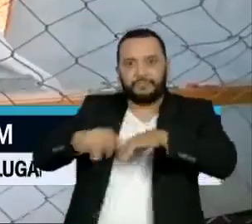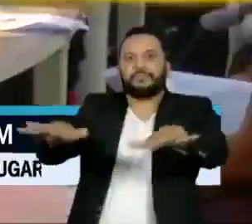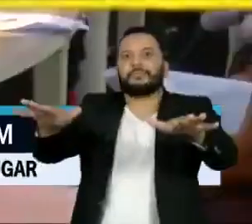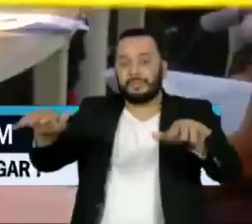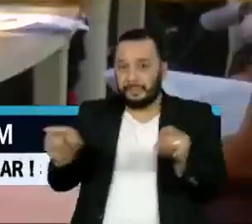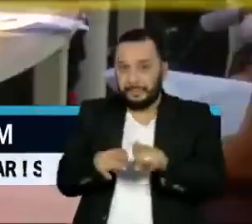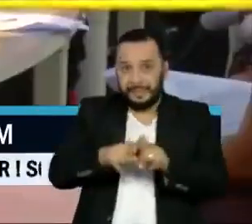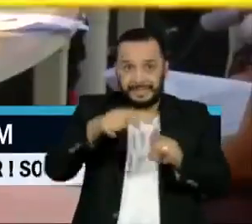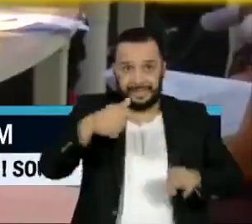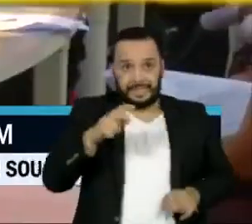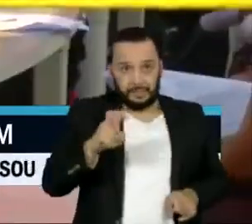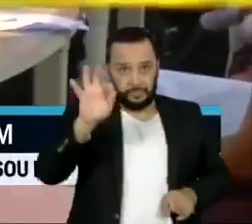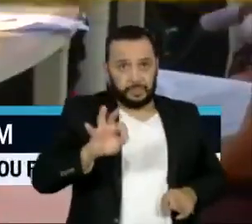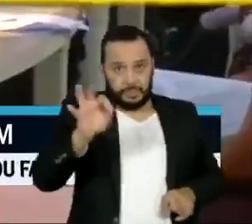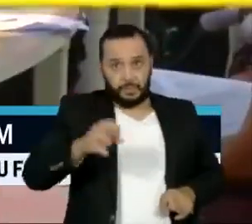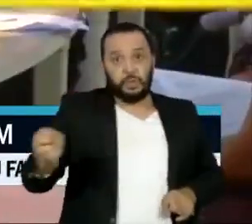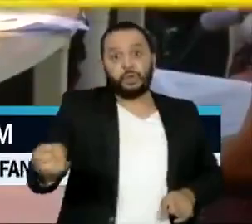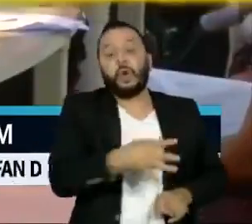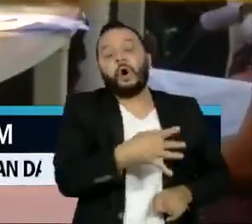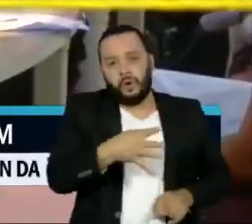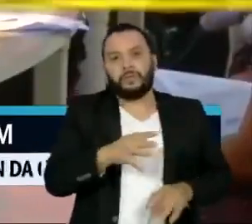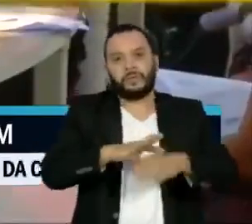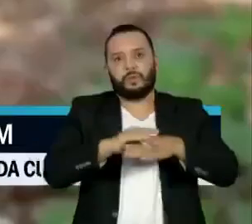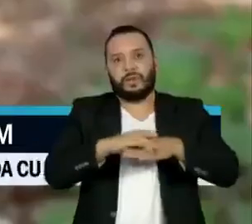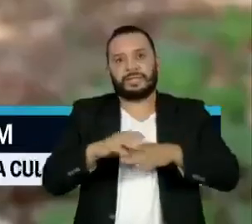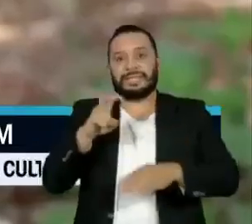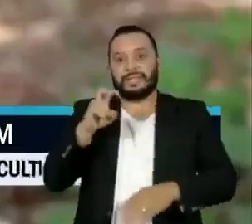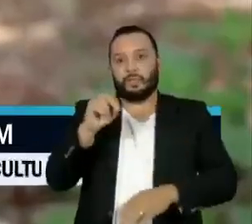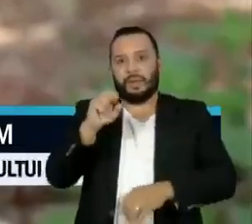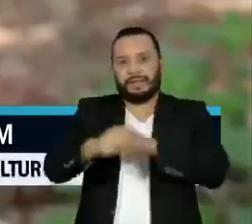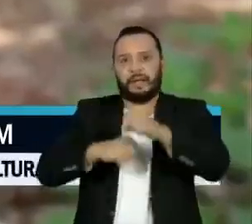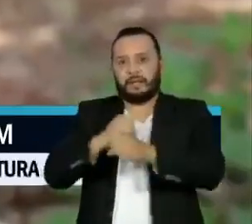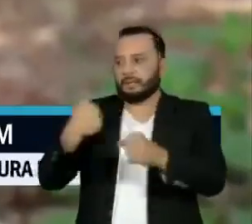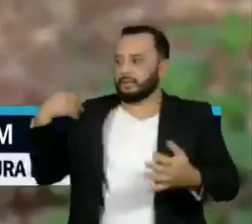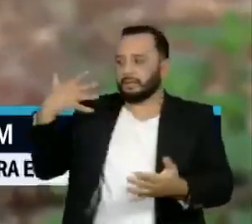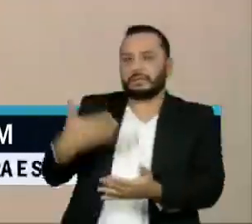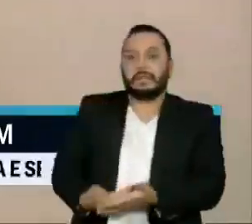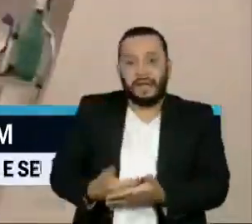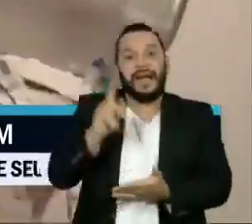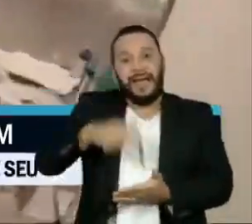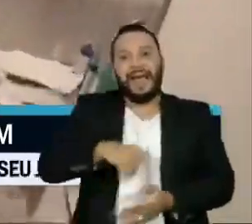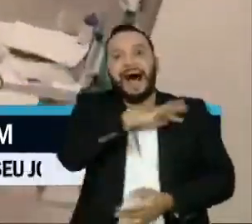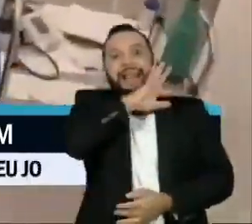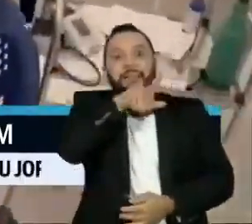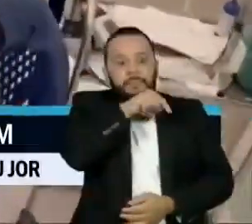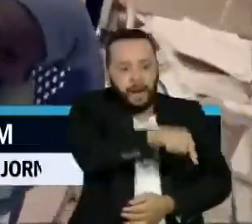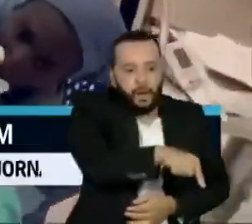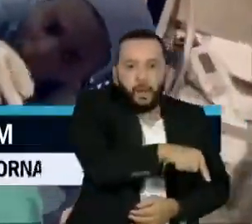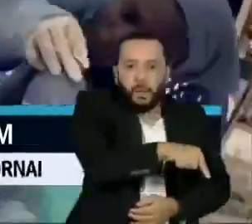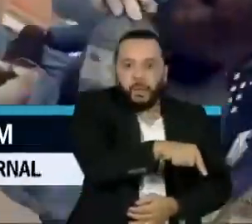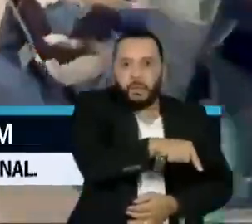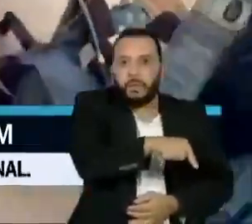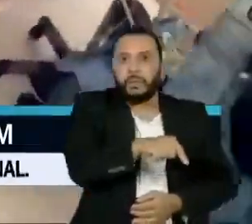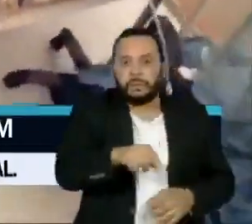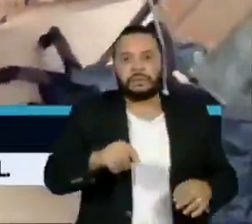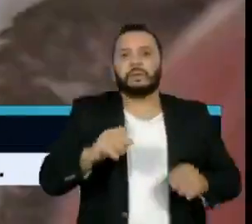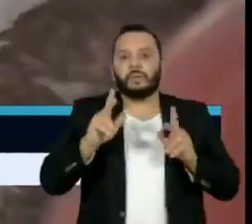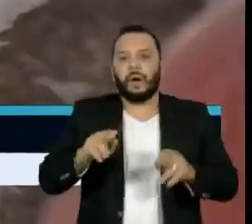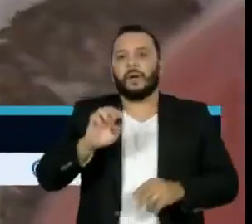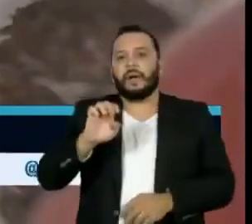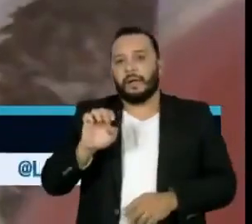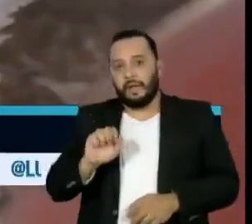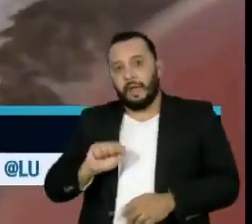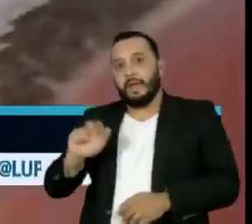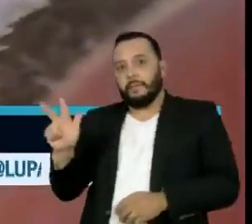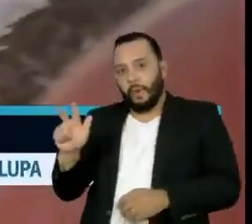novas doenças que surgiram nos últimos 50 anos tiveram como origem animais silvestres, como o ebola, a